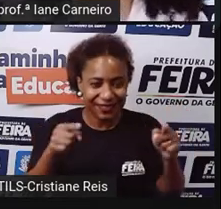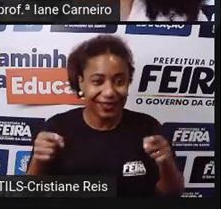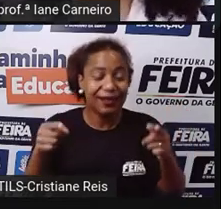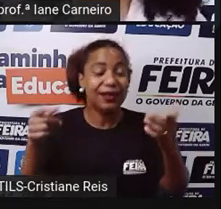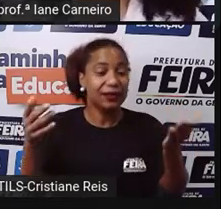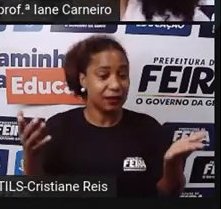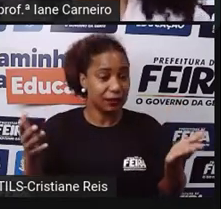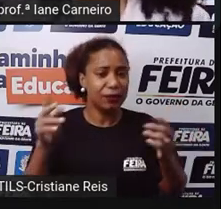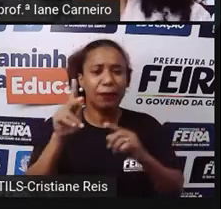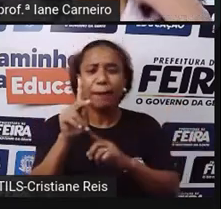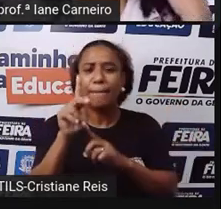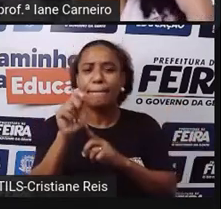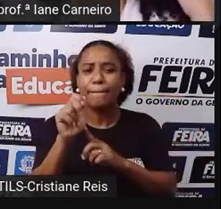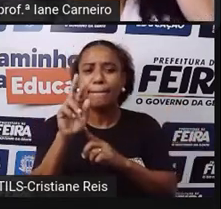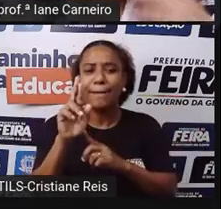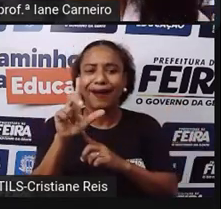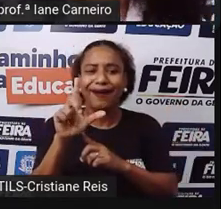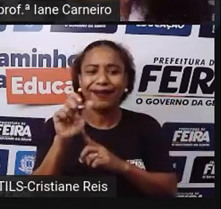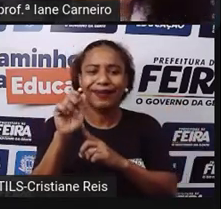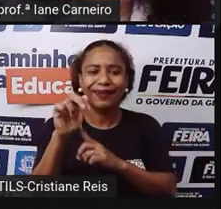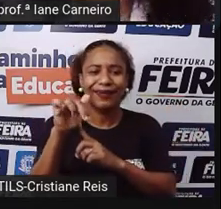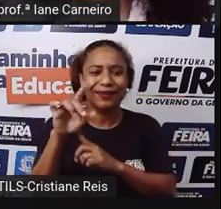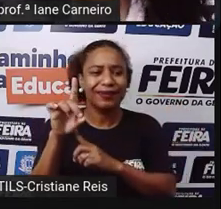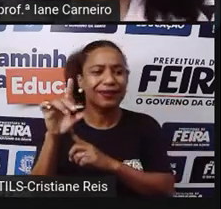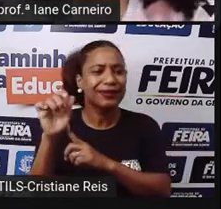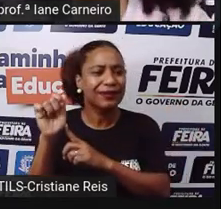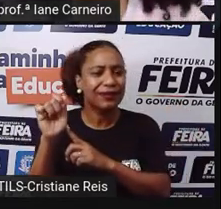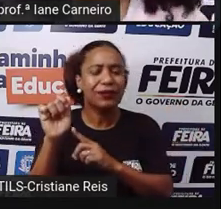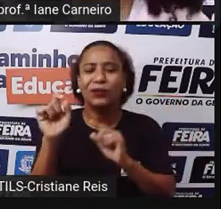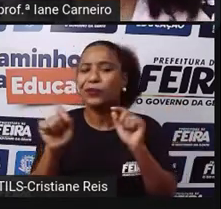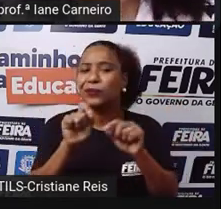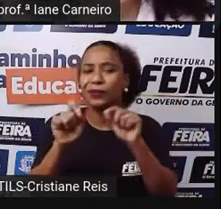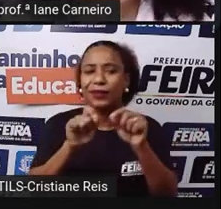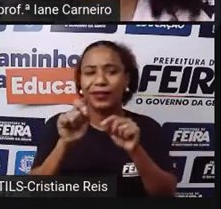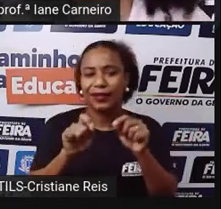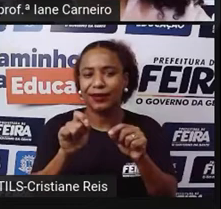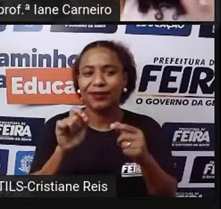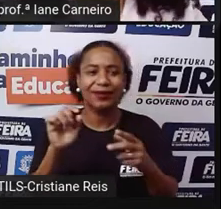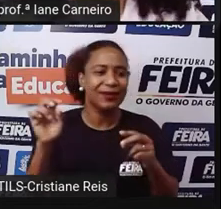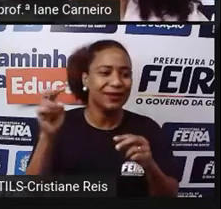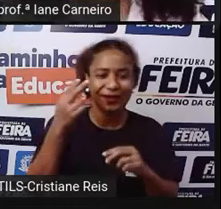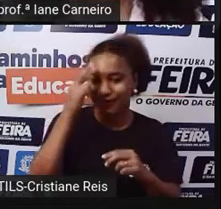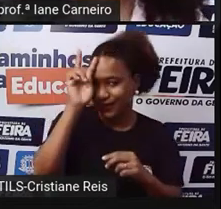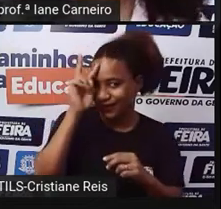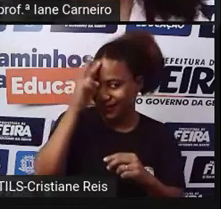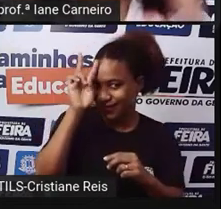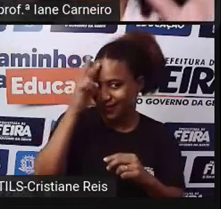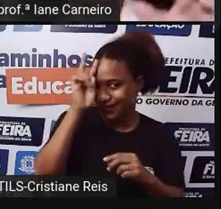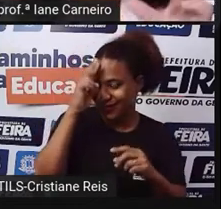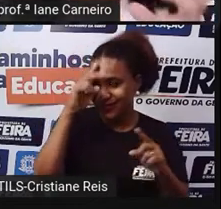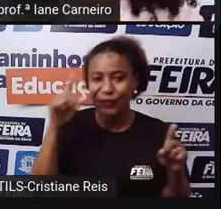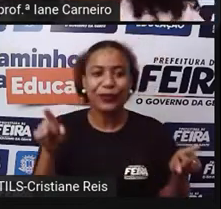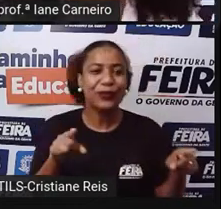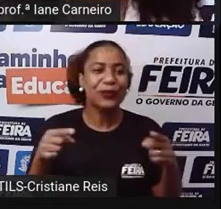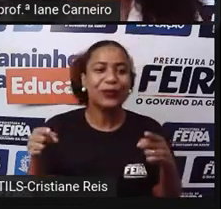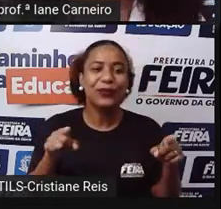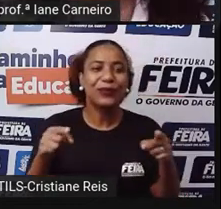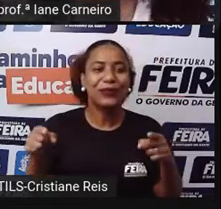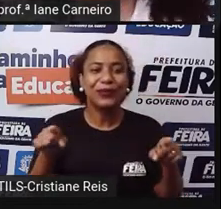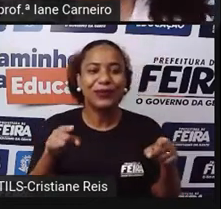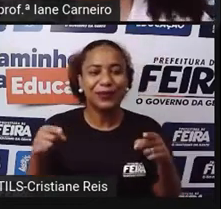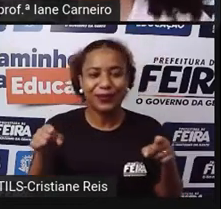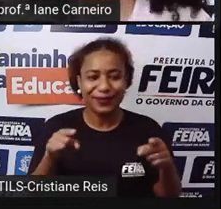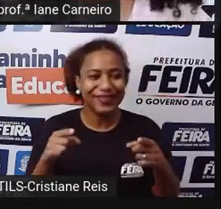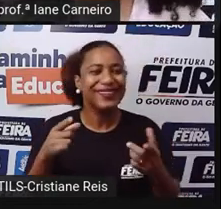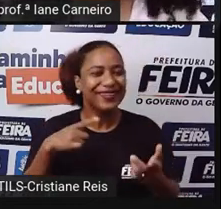textual, que é uma forma da gente falar sobre algum assunto, né? Uma musiquinha, uma historinha cantada, né?